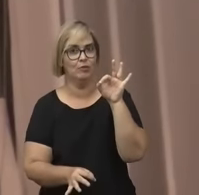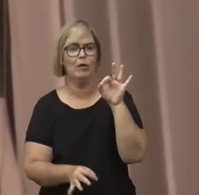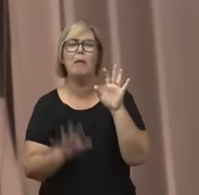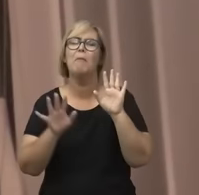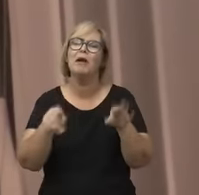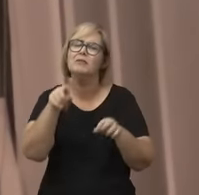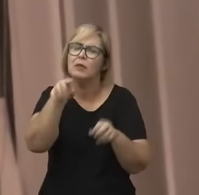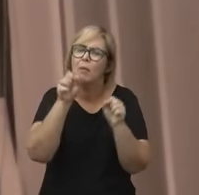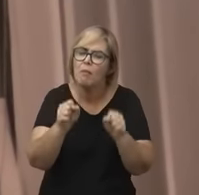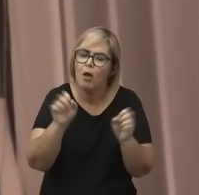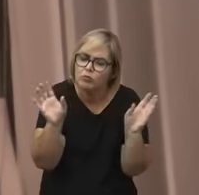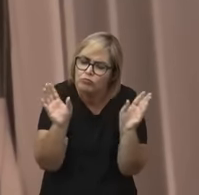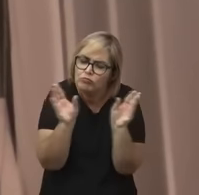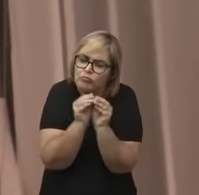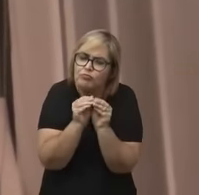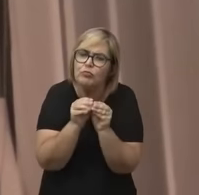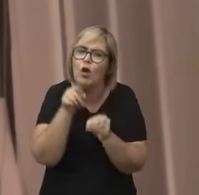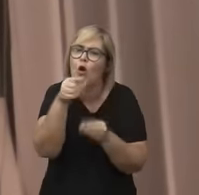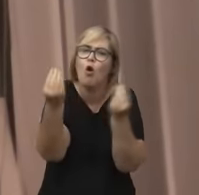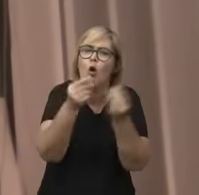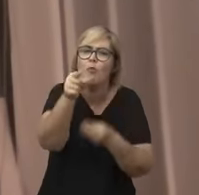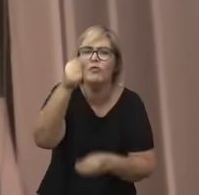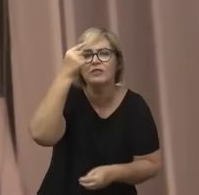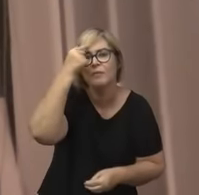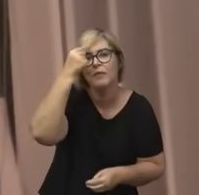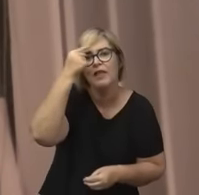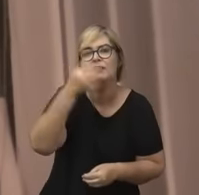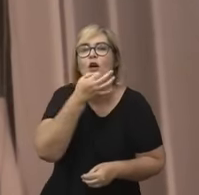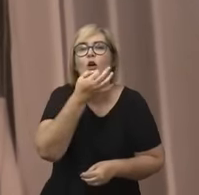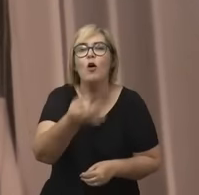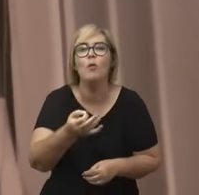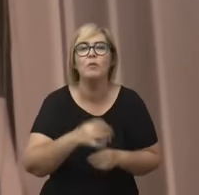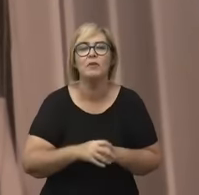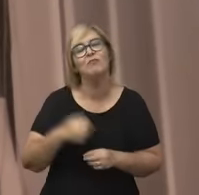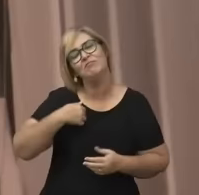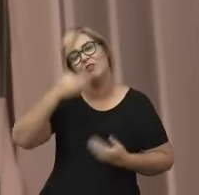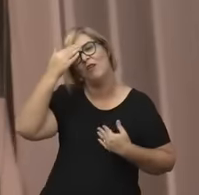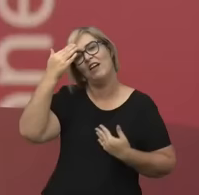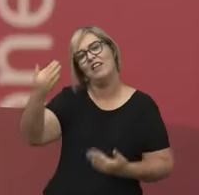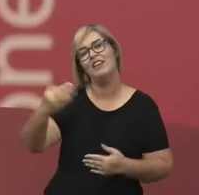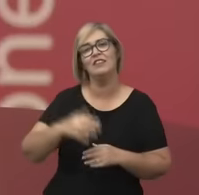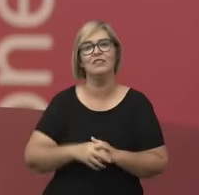pudesse contar um pouquinho mais para a gente o que tu pensa sobre isso, eu ficaria muito agradecida.